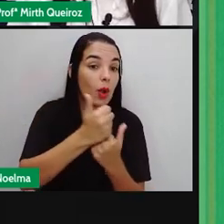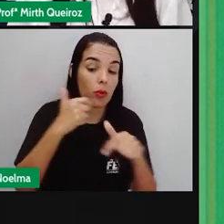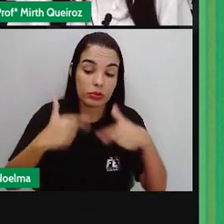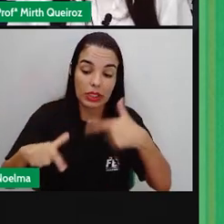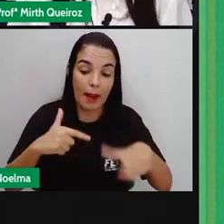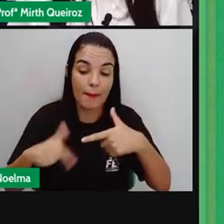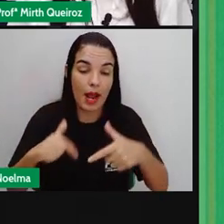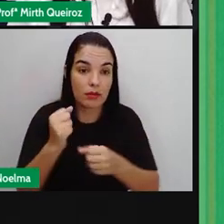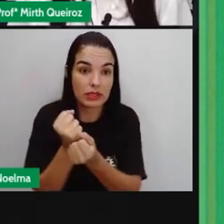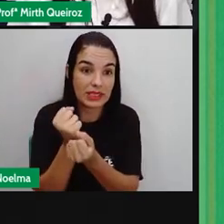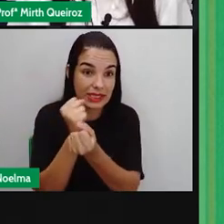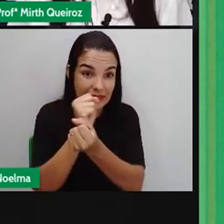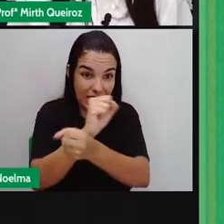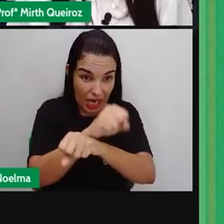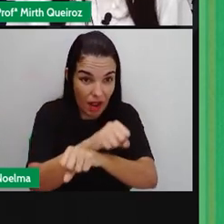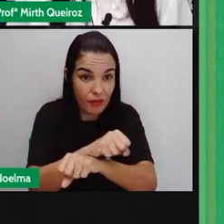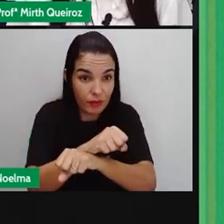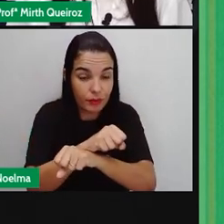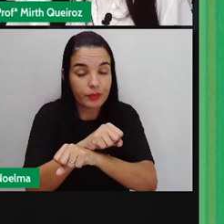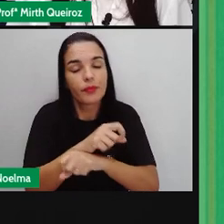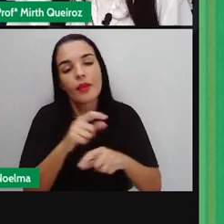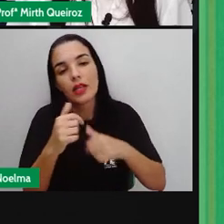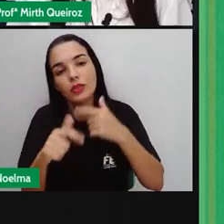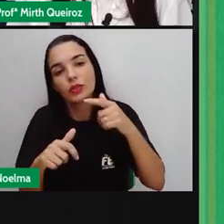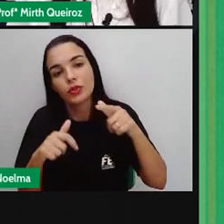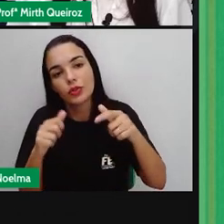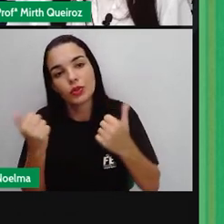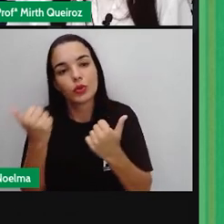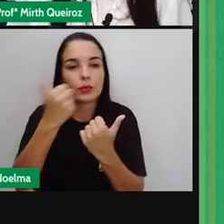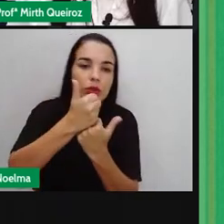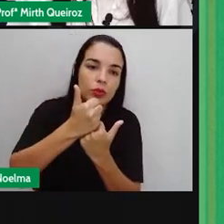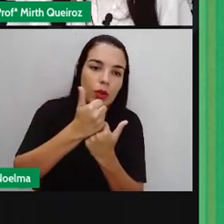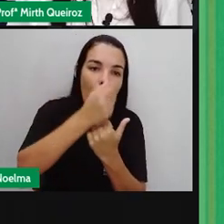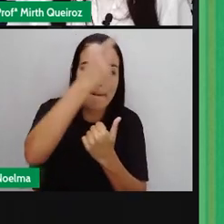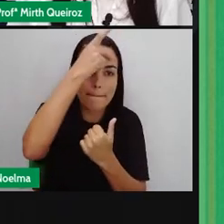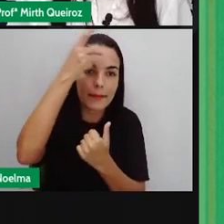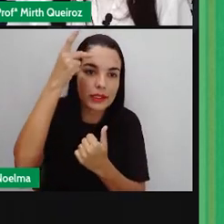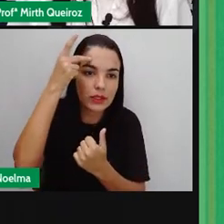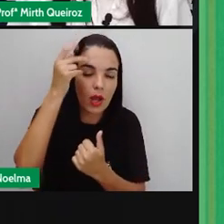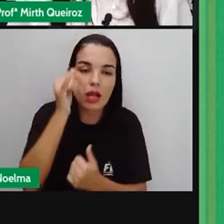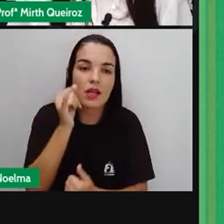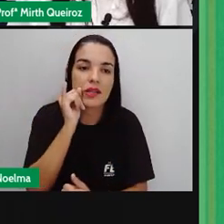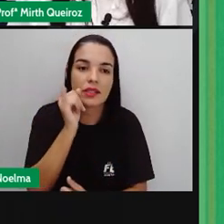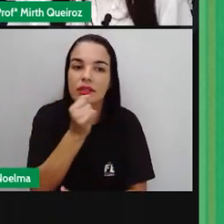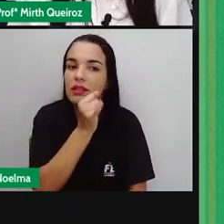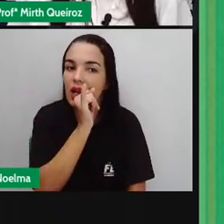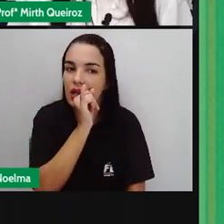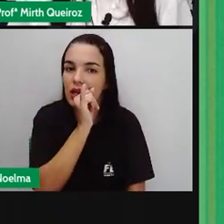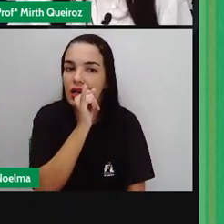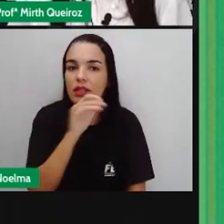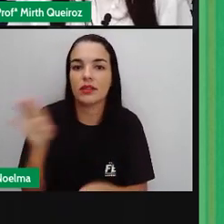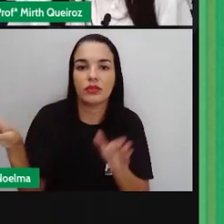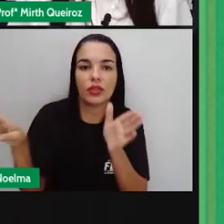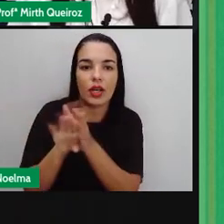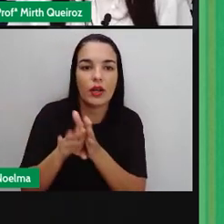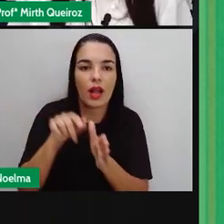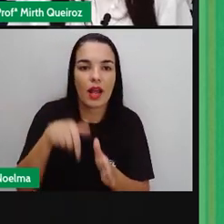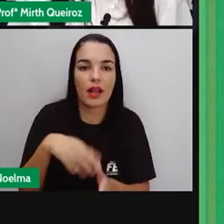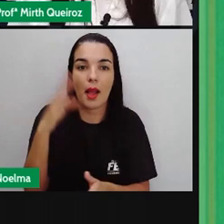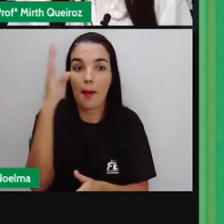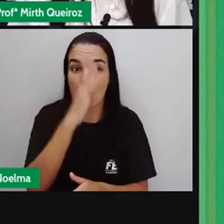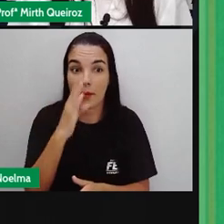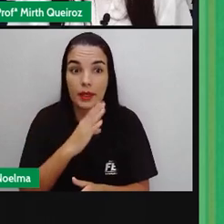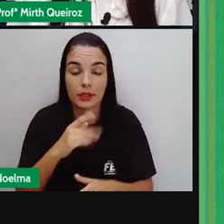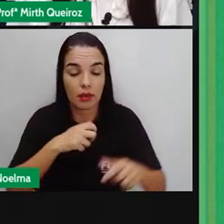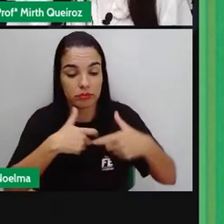escrava das fazendas de café e possuíam conhecimento das técnicas de produção de manufaturas fundamentais para